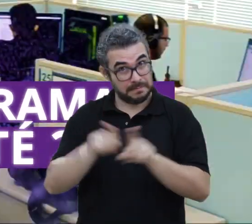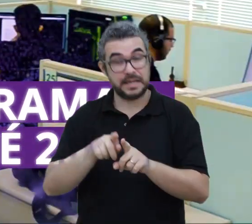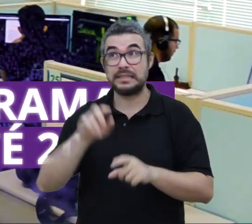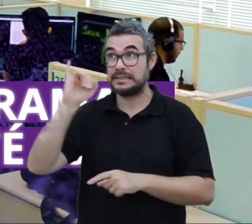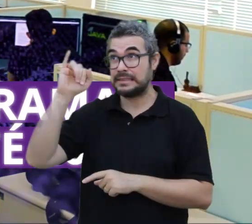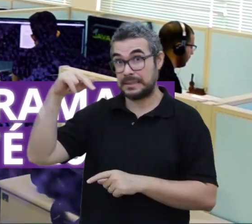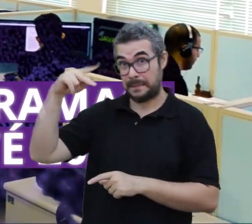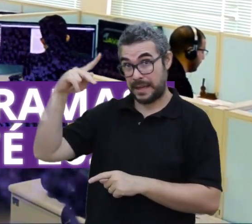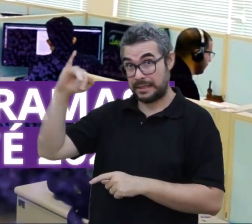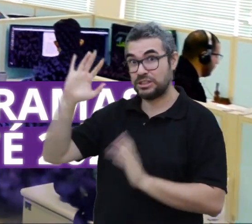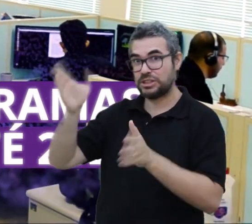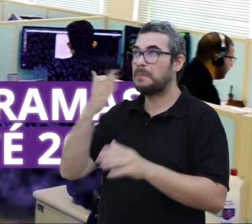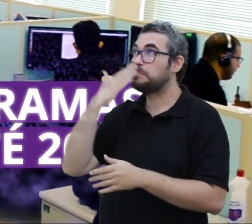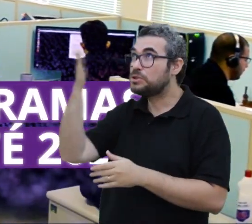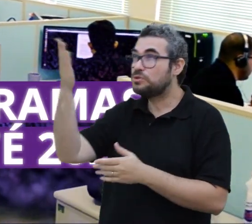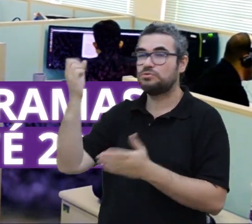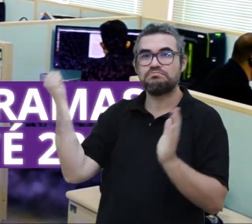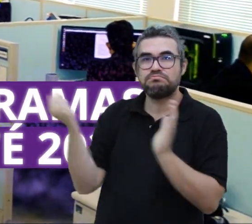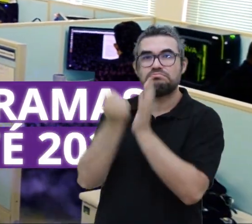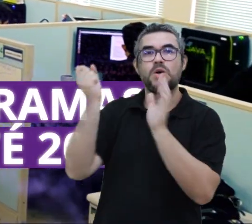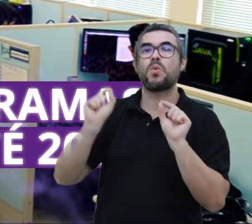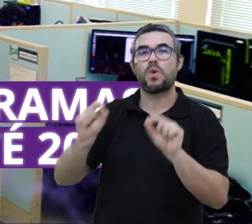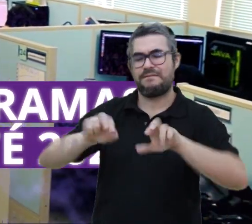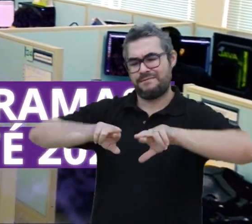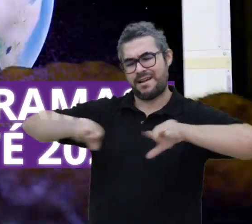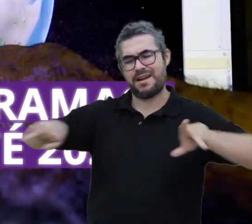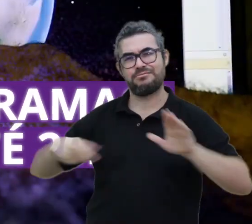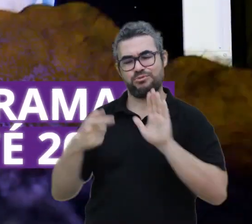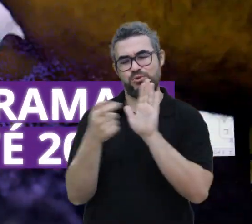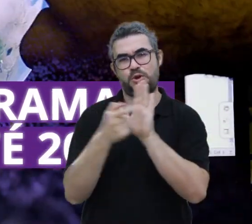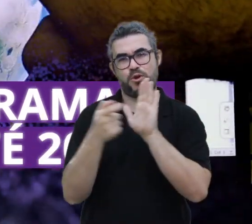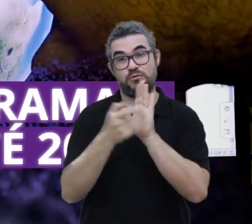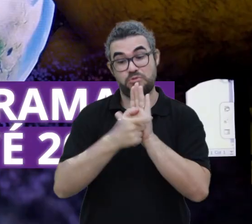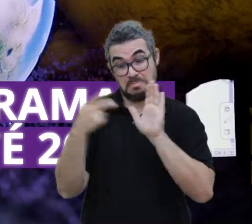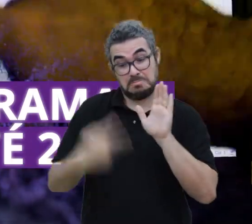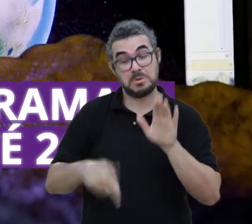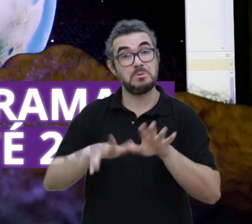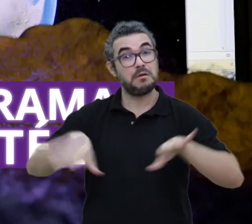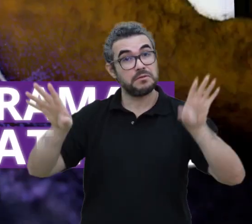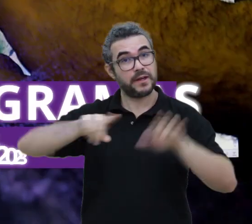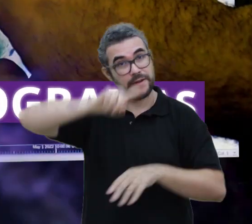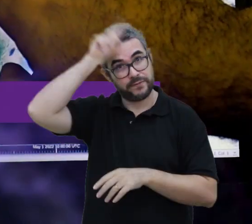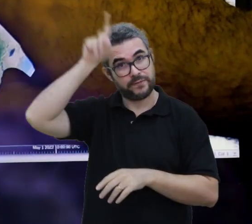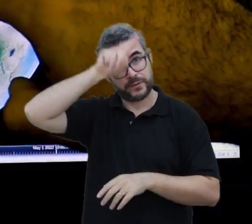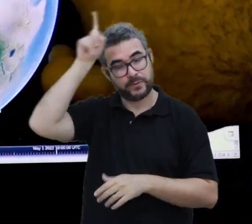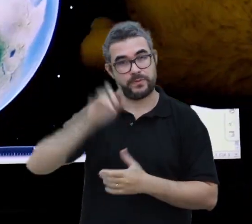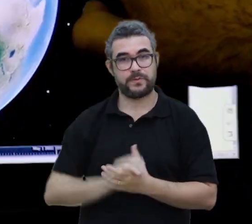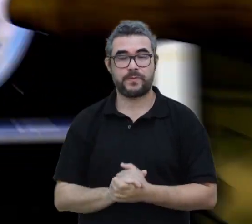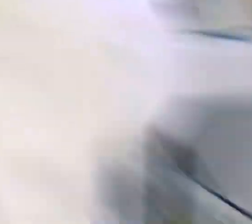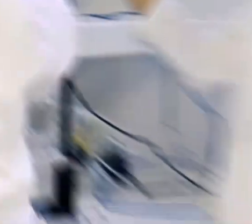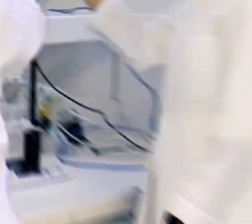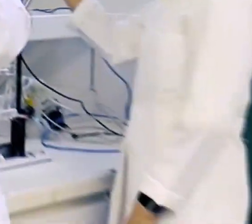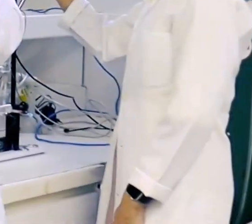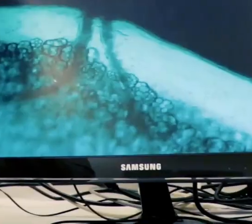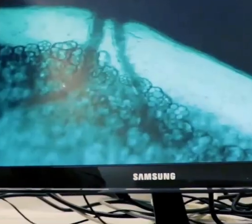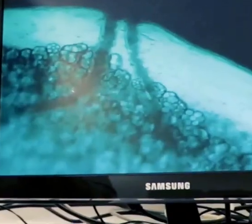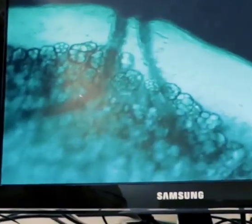INPI dezenas de registros de programas de computador, ou seja, softwares desenvolvidos pela UFC.